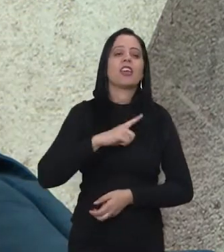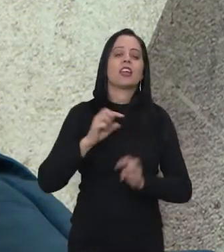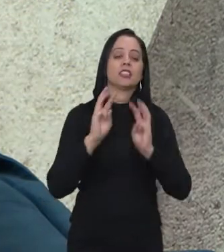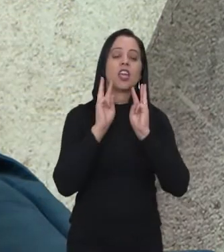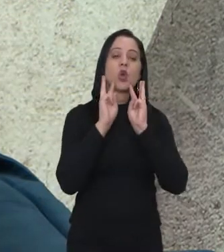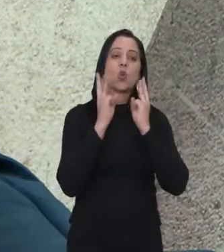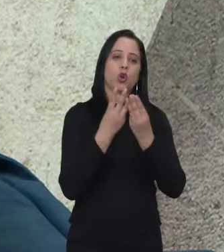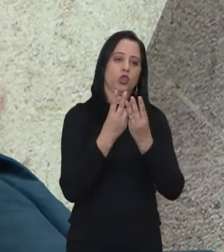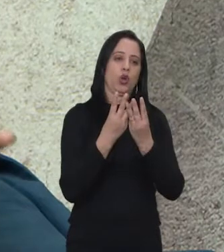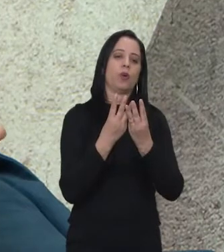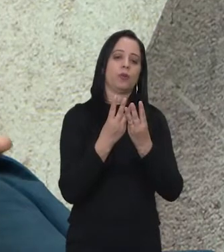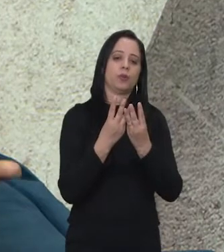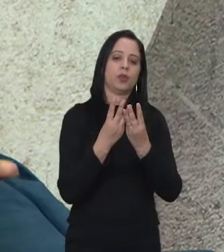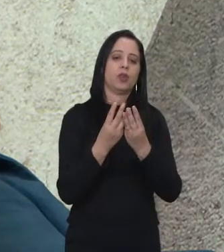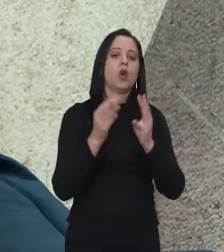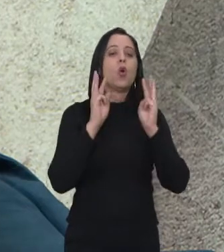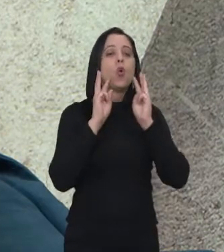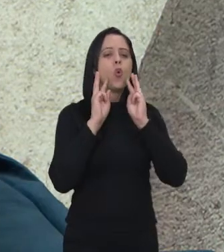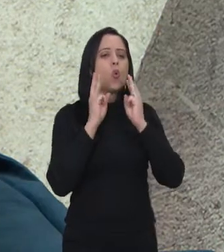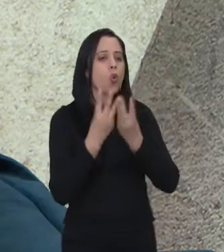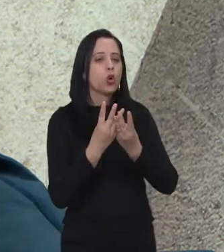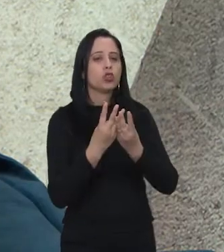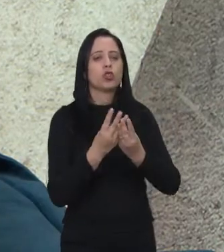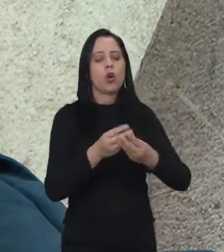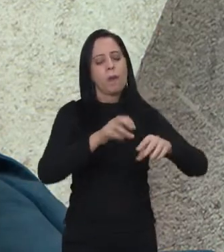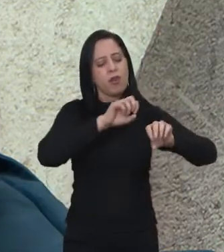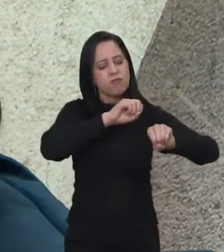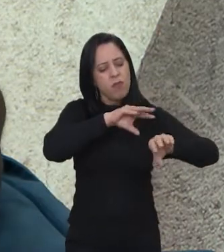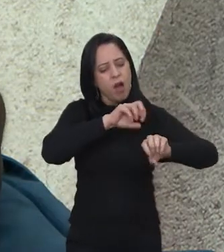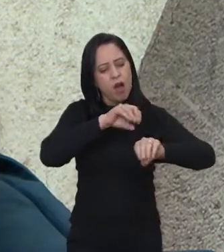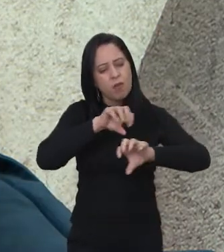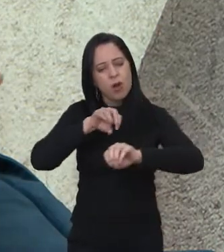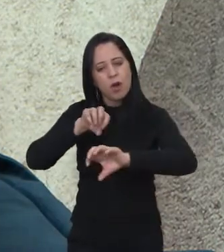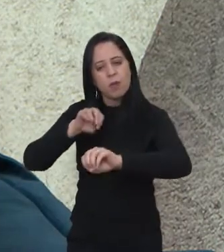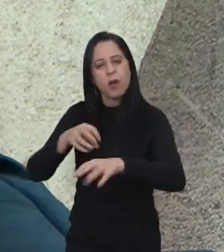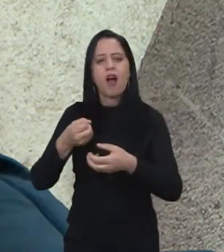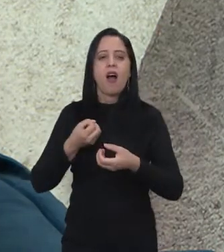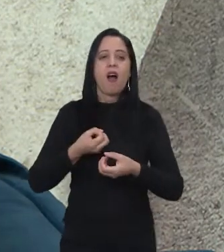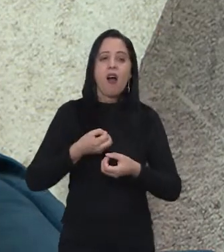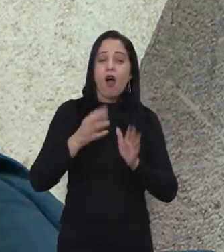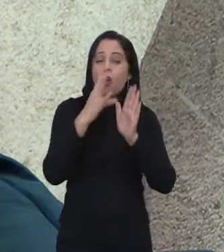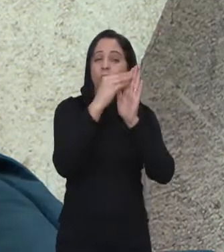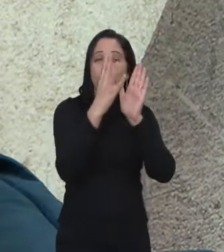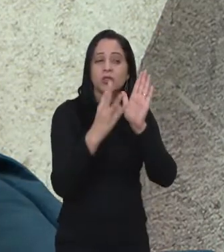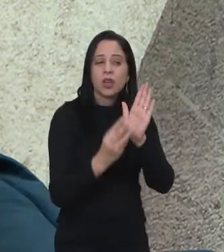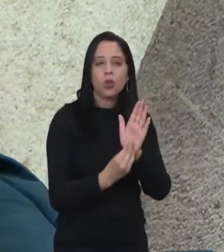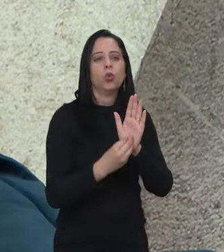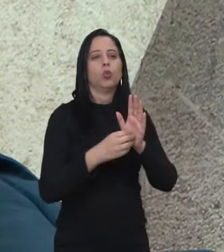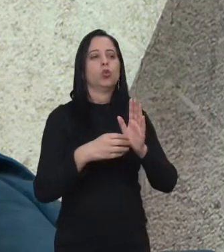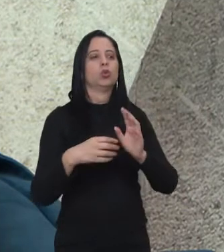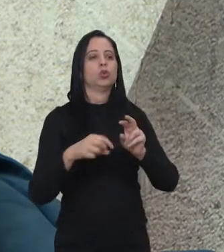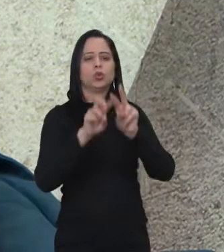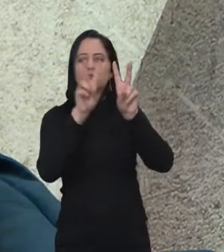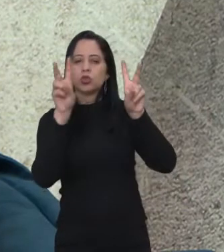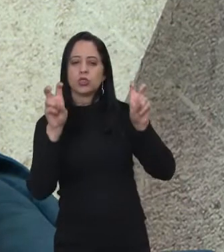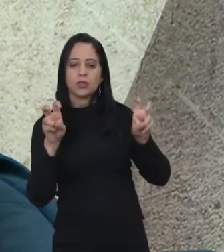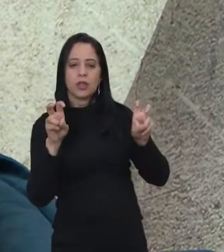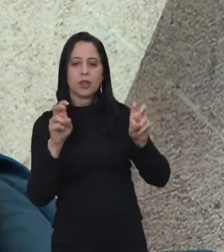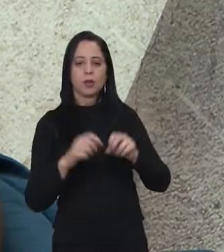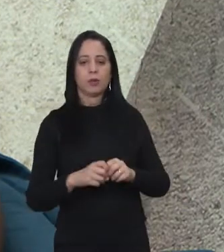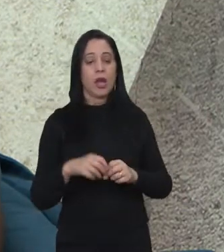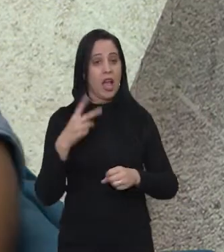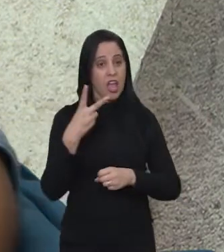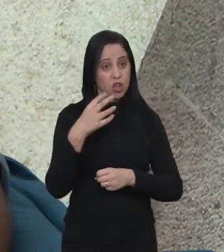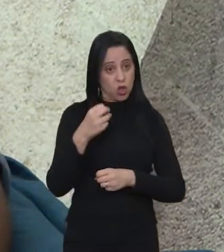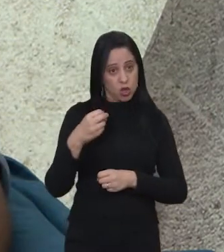-feira tem o Workshop Friday. Então, é um workshop onde a gente está levando conteúdo para eles. E aí, a gente traz, esse ano vão